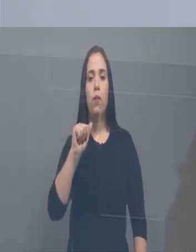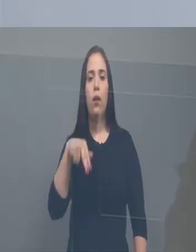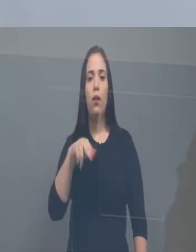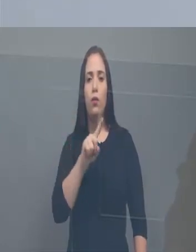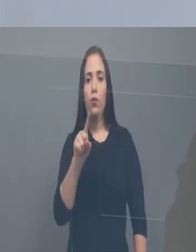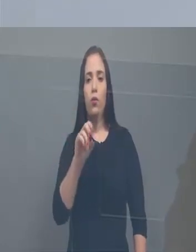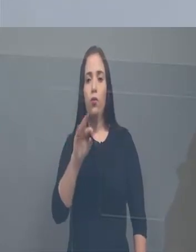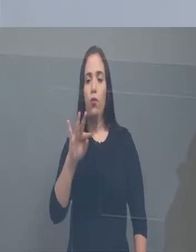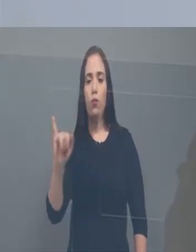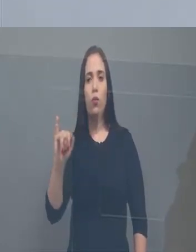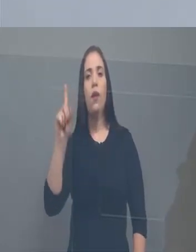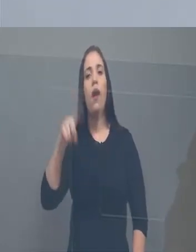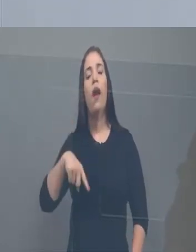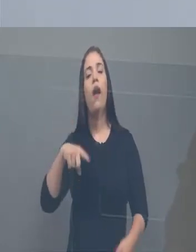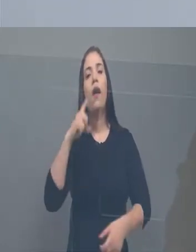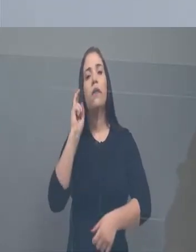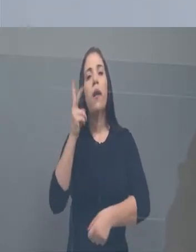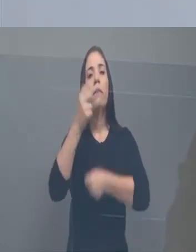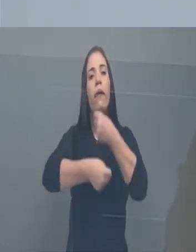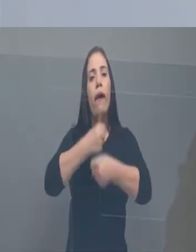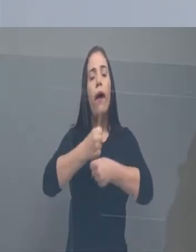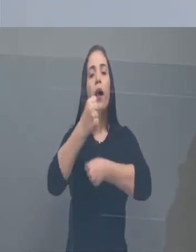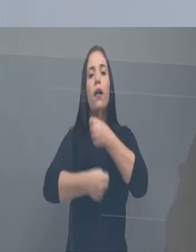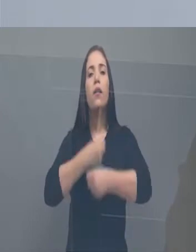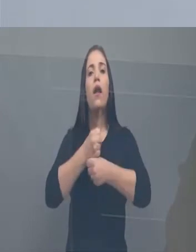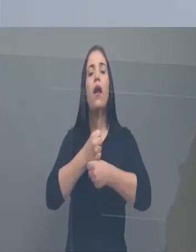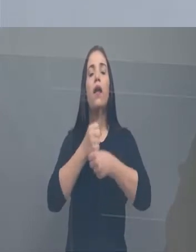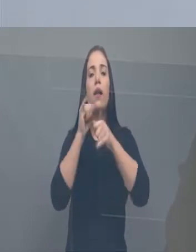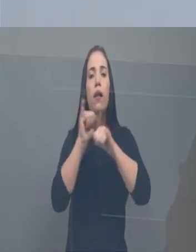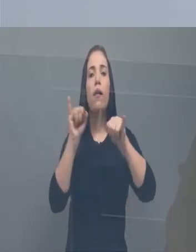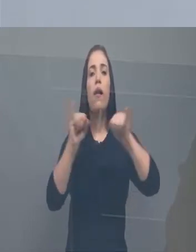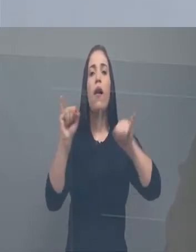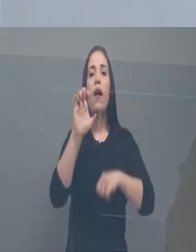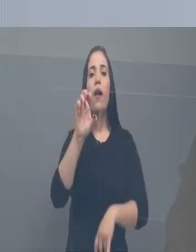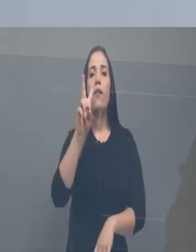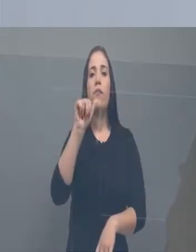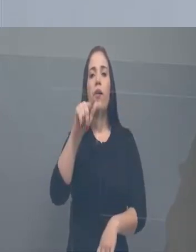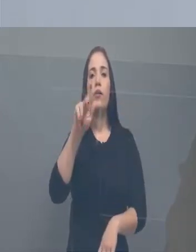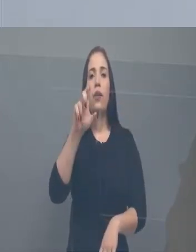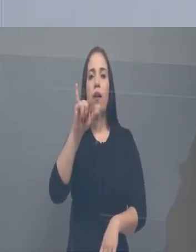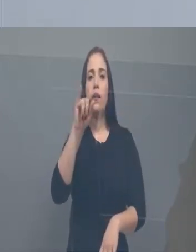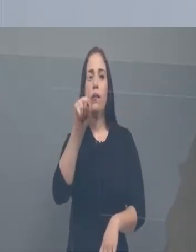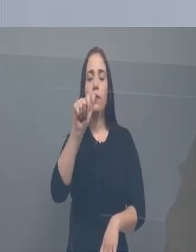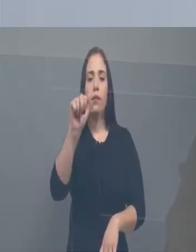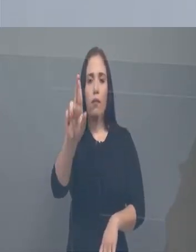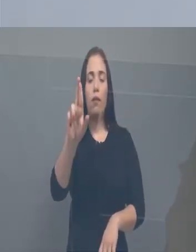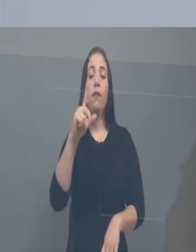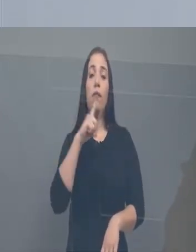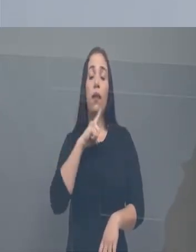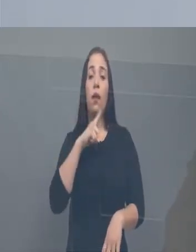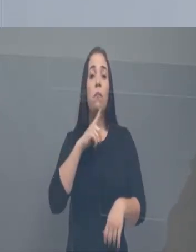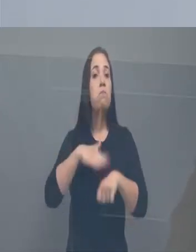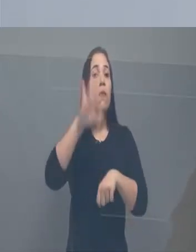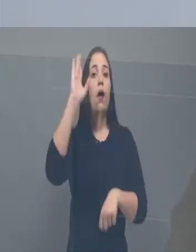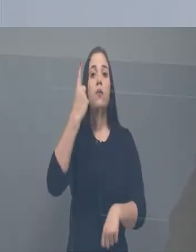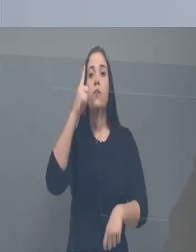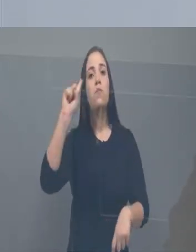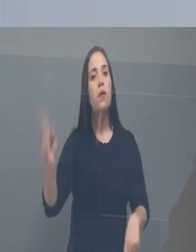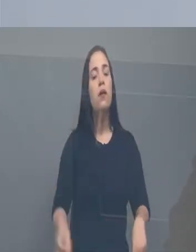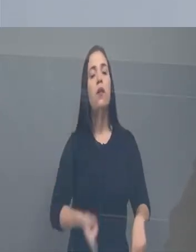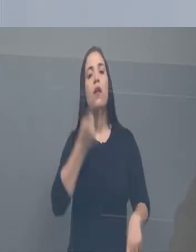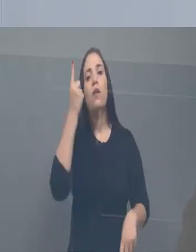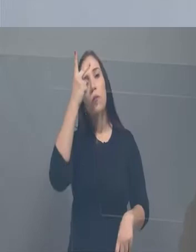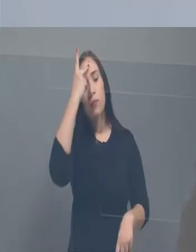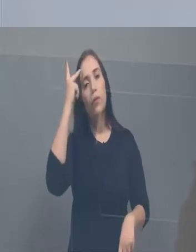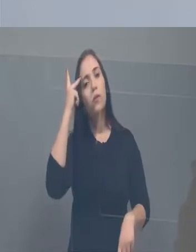todo ano faz evangelizar aqui. É impressionante, deputado. Vai evangelizar, coloca lá mais de um milhão de pessoas,